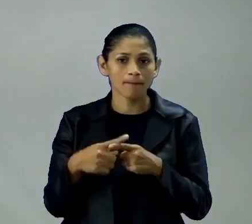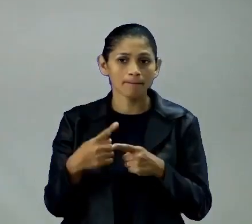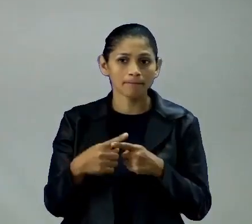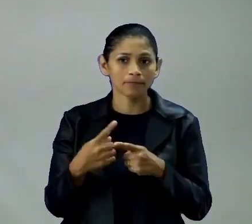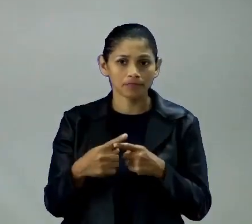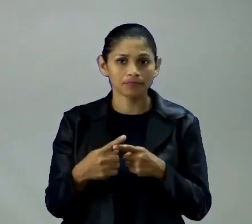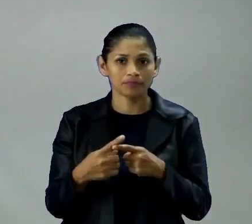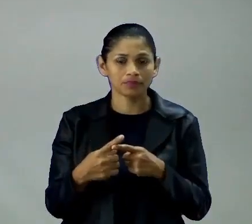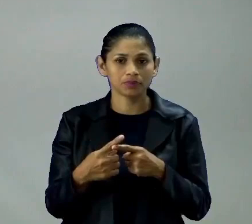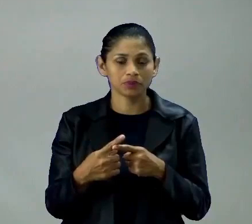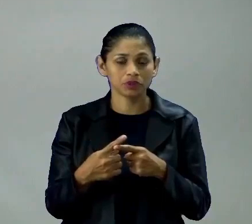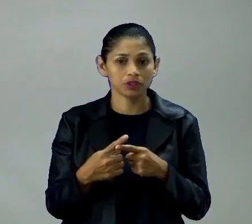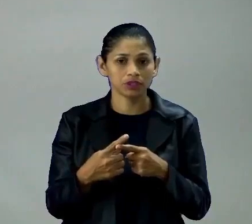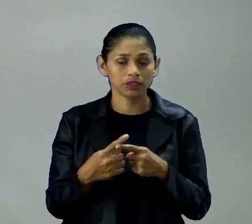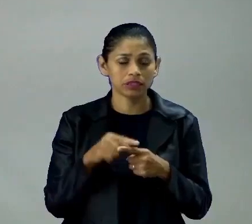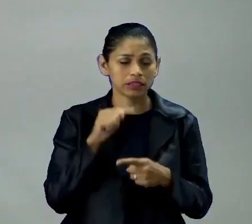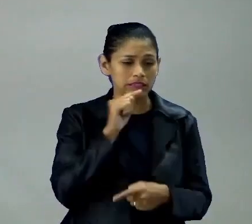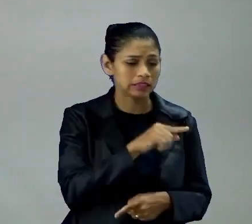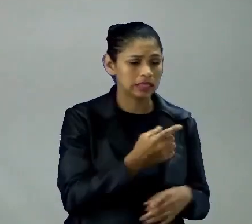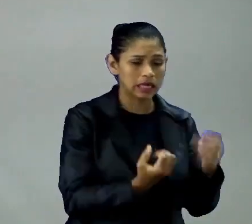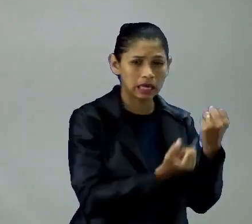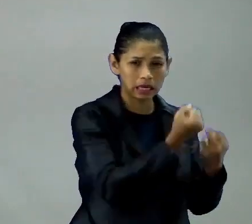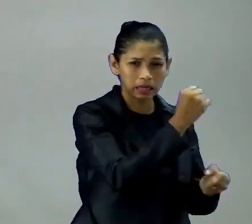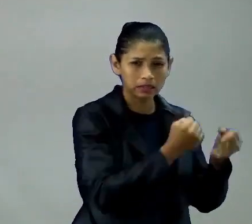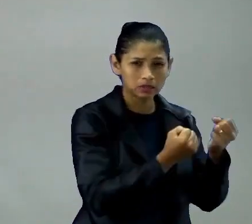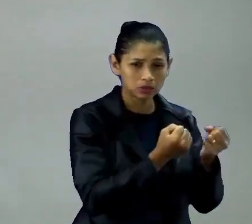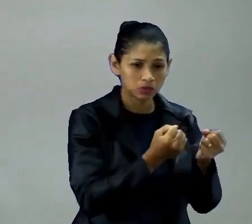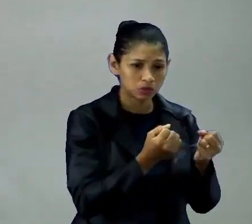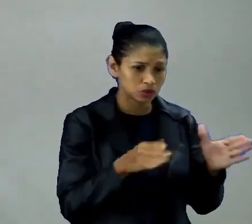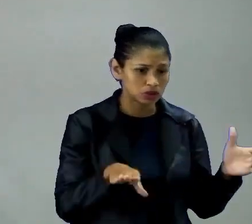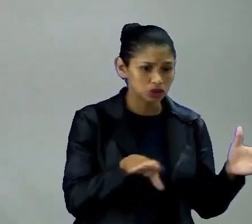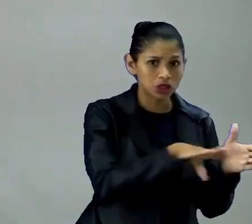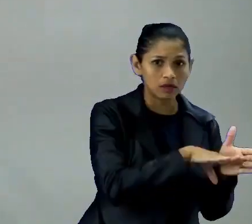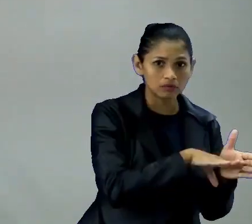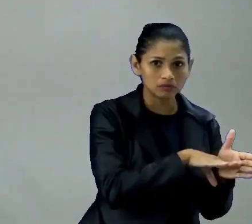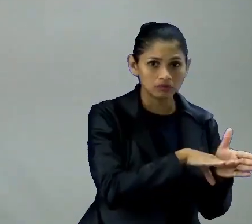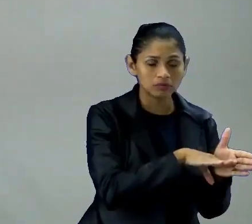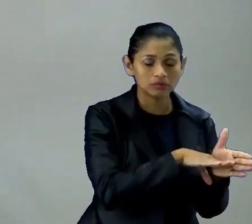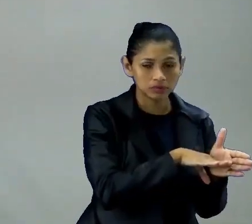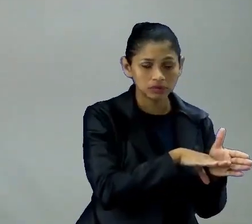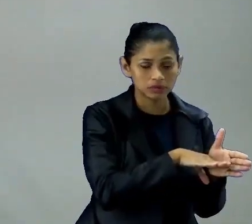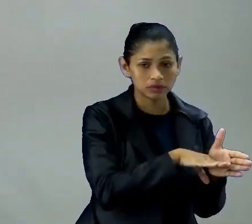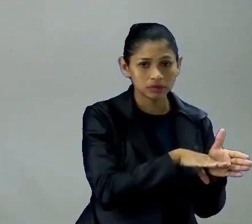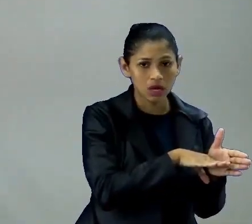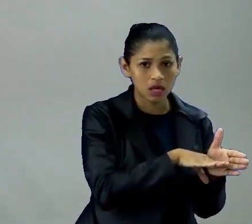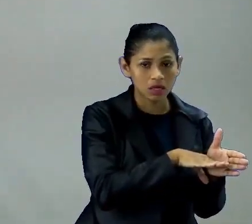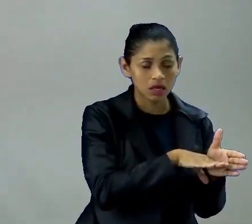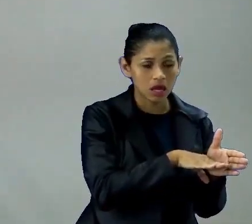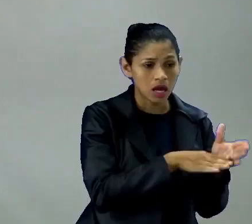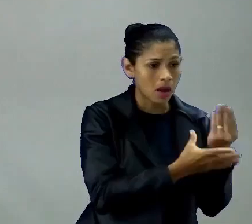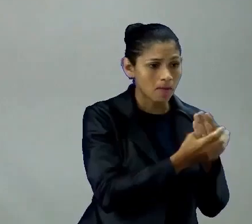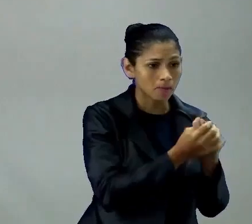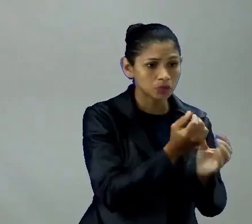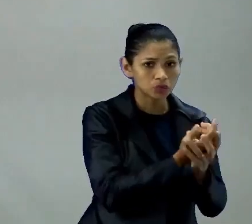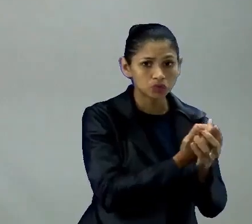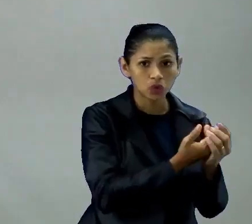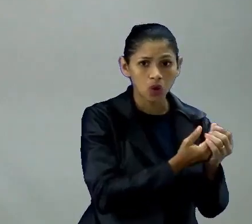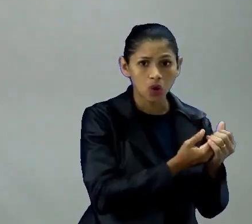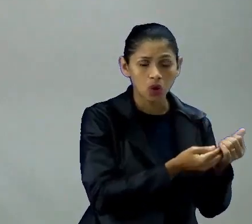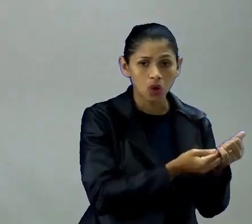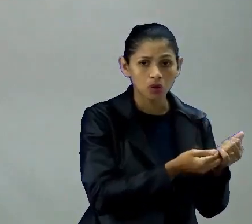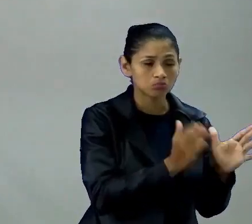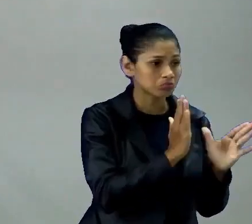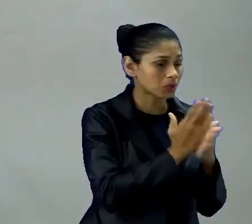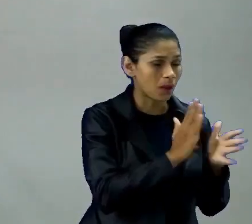migrando, né, das suas cidades, dos seus locais, em busca aí de emprego, em busca de melhores condições de vida. E se